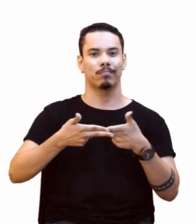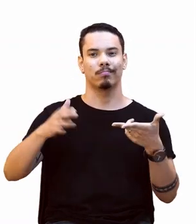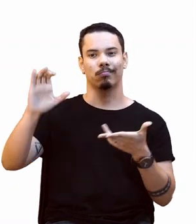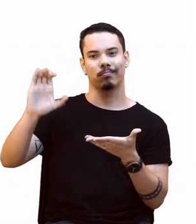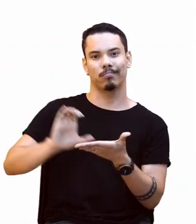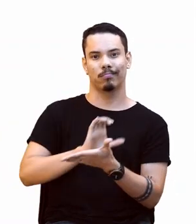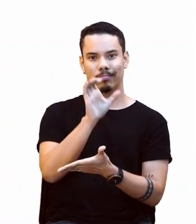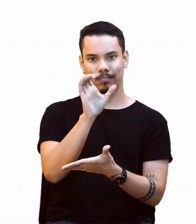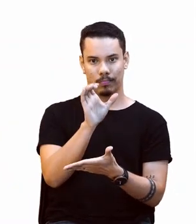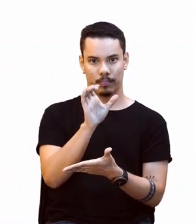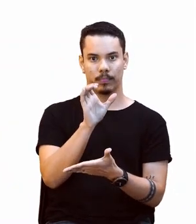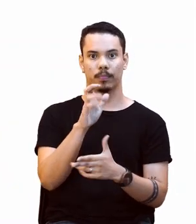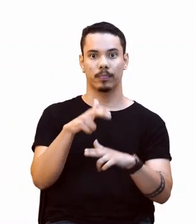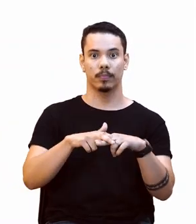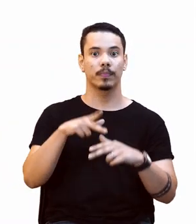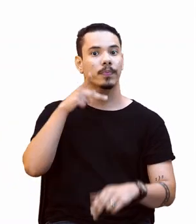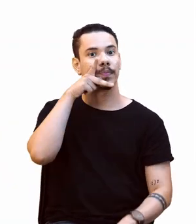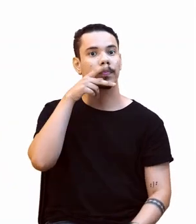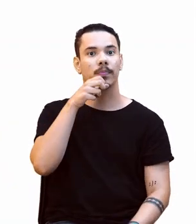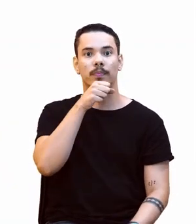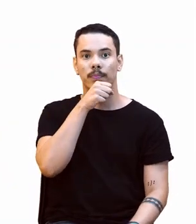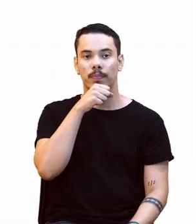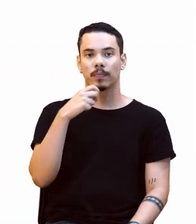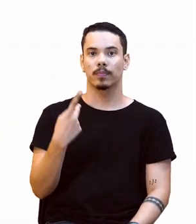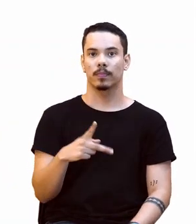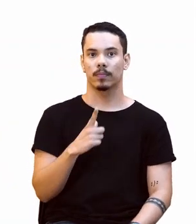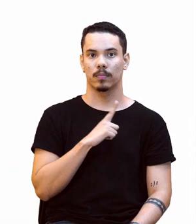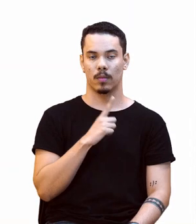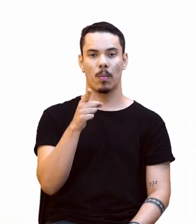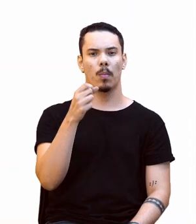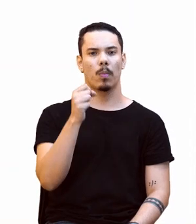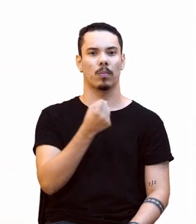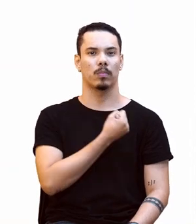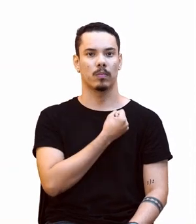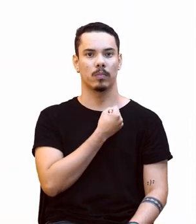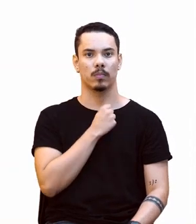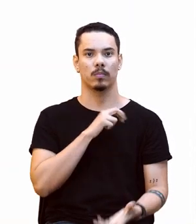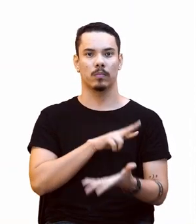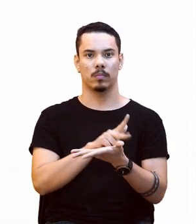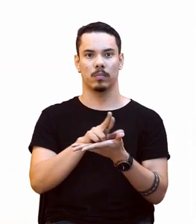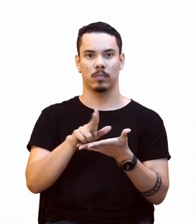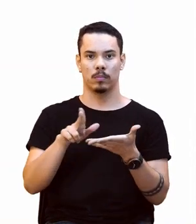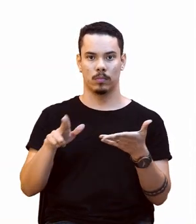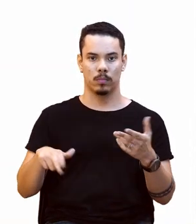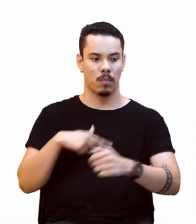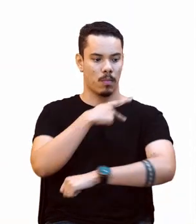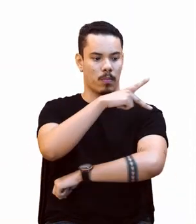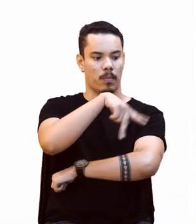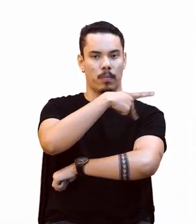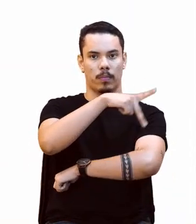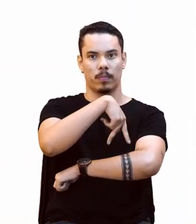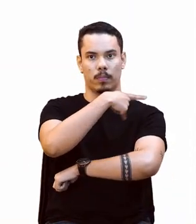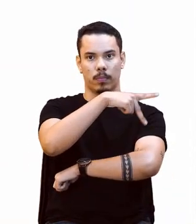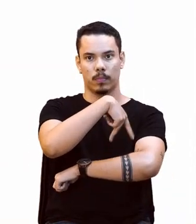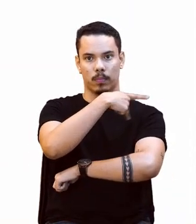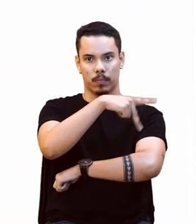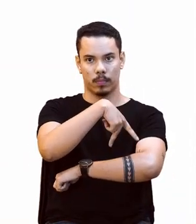Aqui em Porto Velho, vocês podem enumerar de vocês aí, parques, né? É o parque